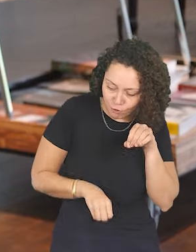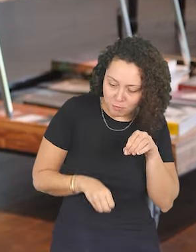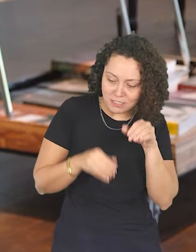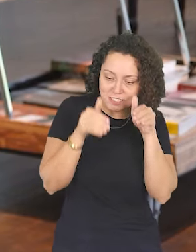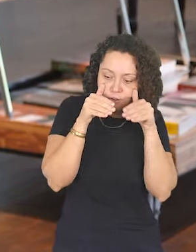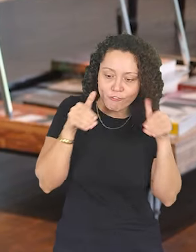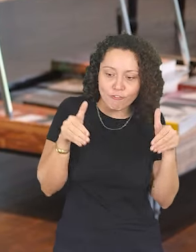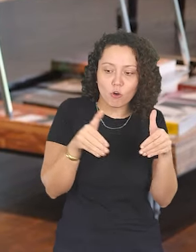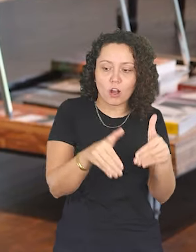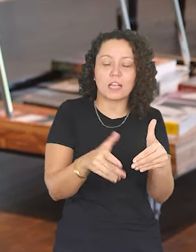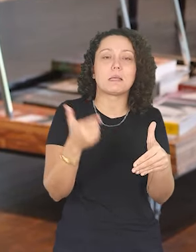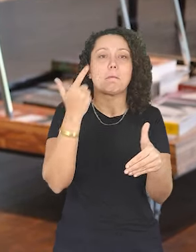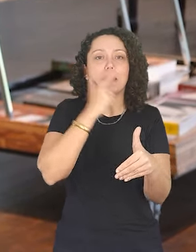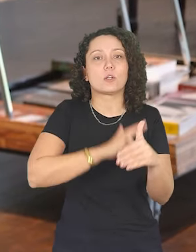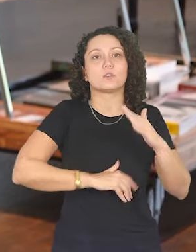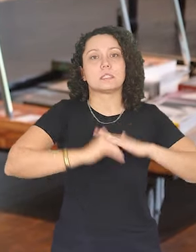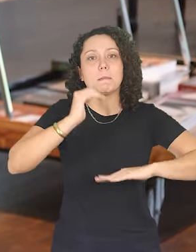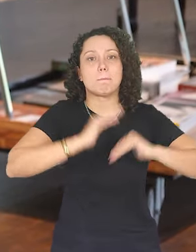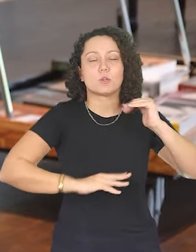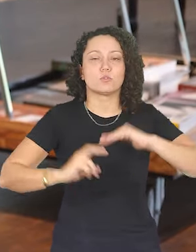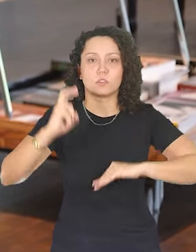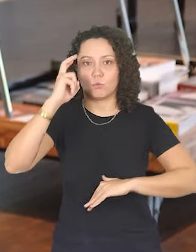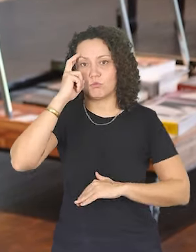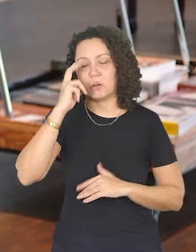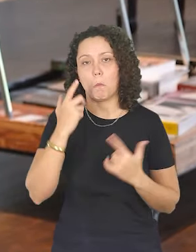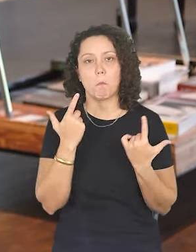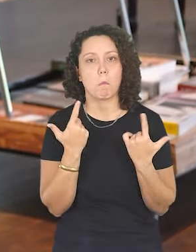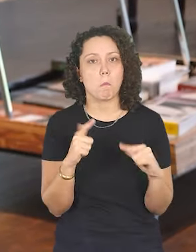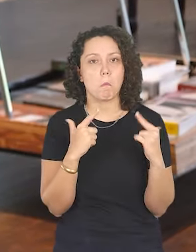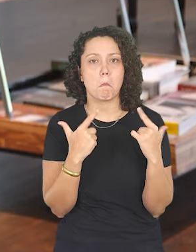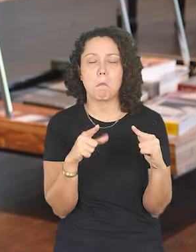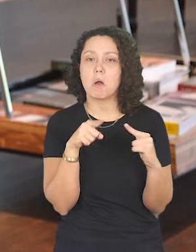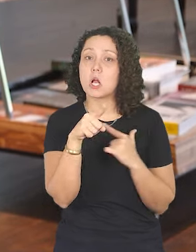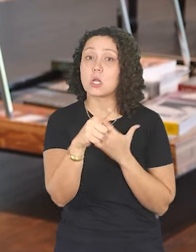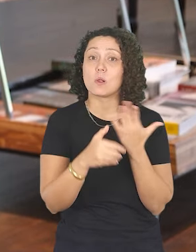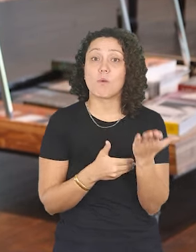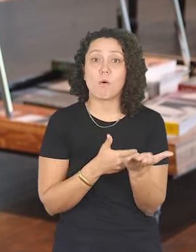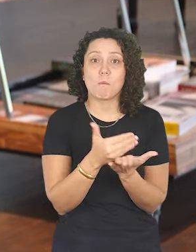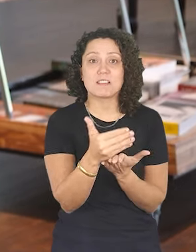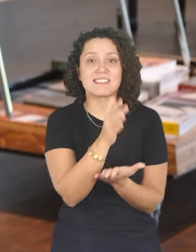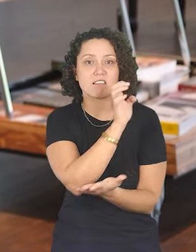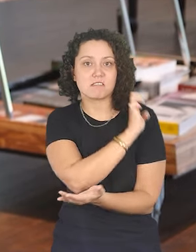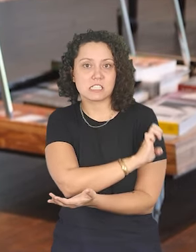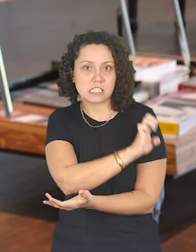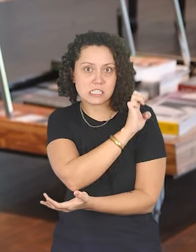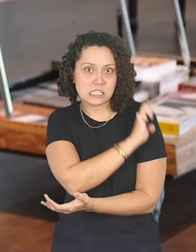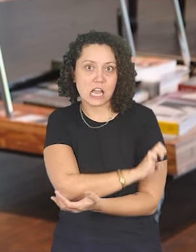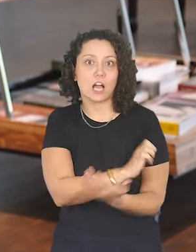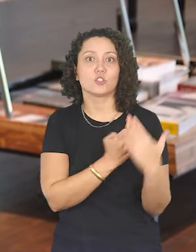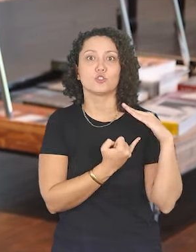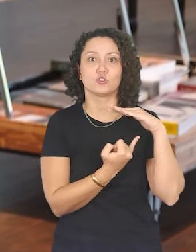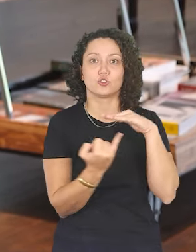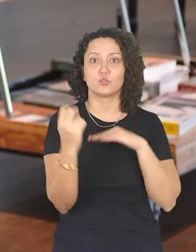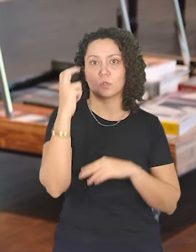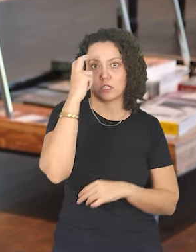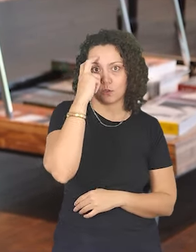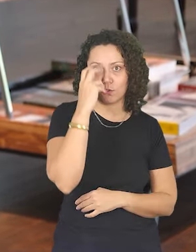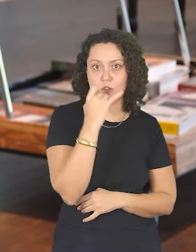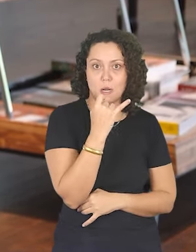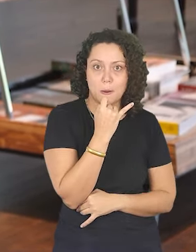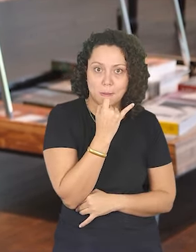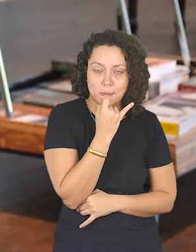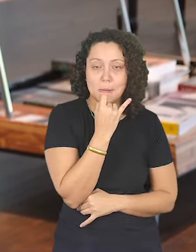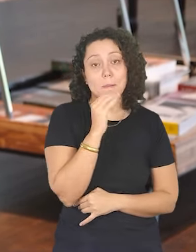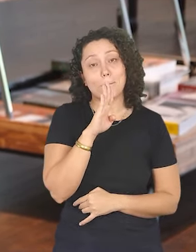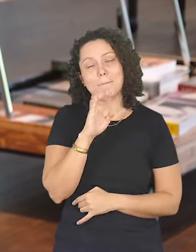formação específica para me tornar uma produtora cultural. Eu comecei fazendo estágio em instituições